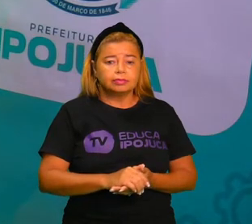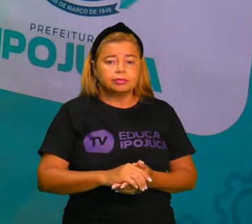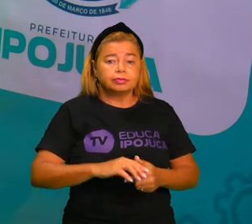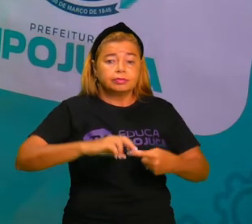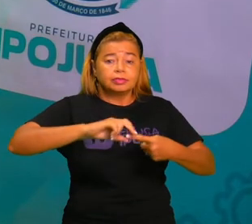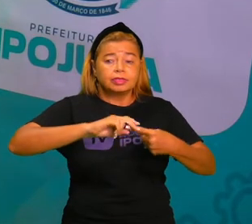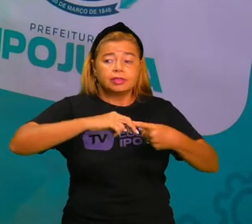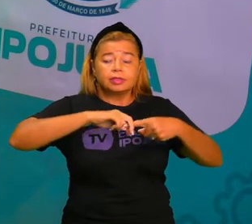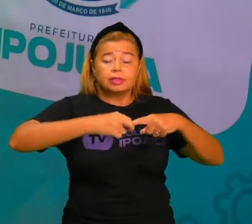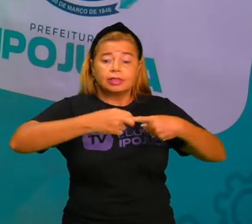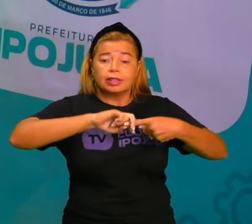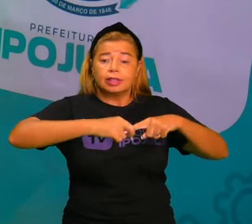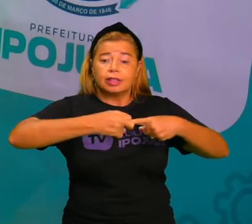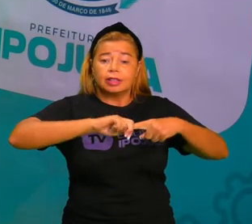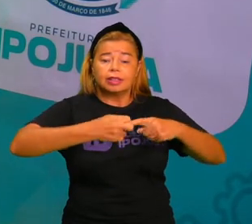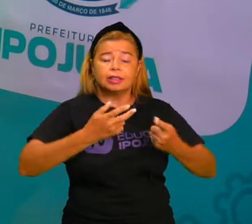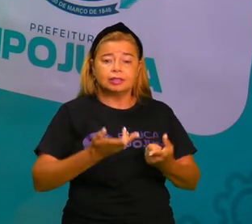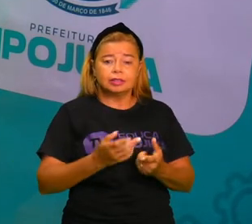ALICATE.